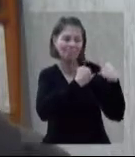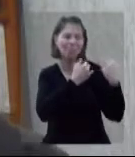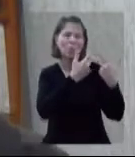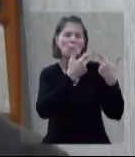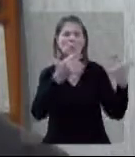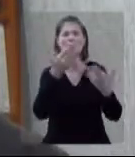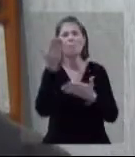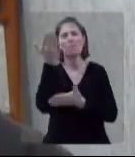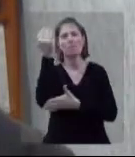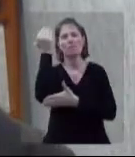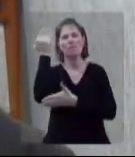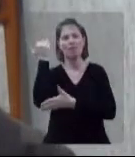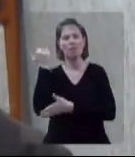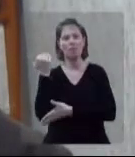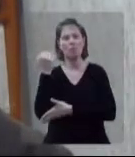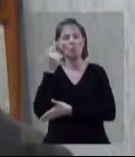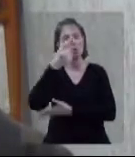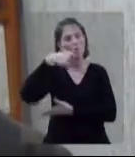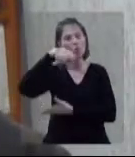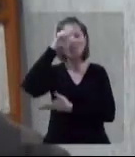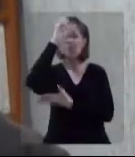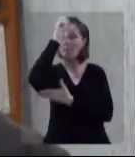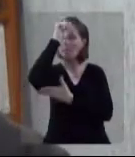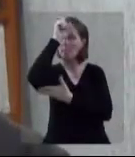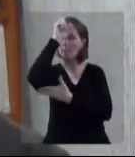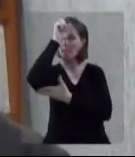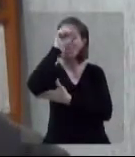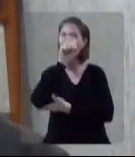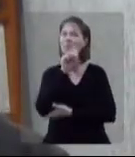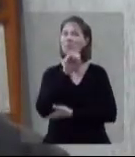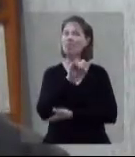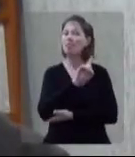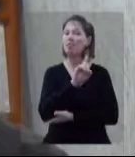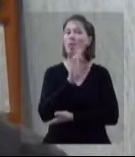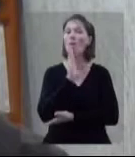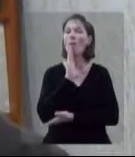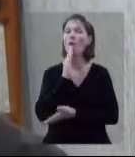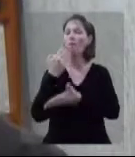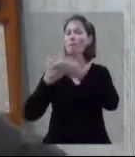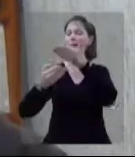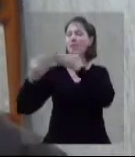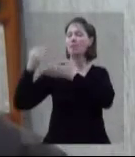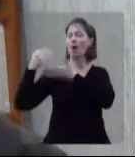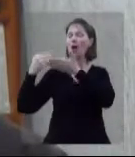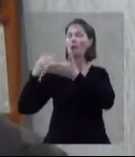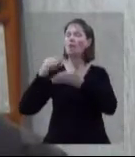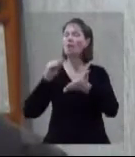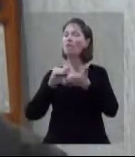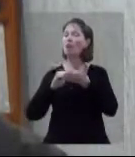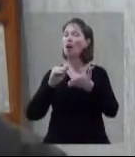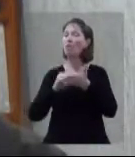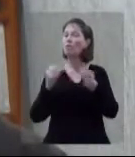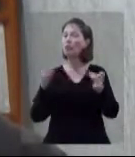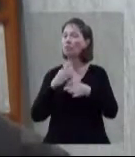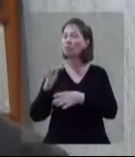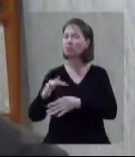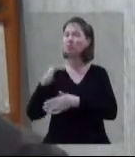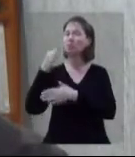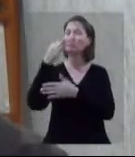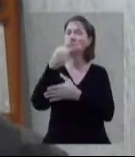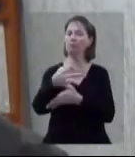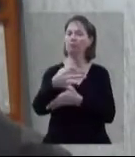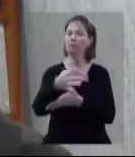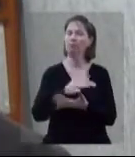passado. Aprendemos nas aulas de história, quem não conhece o ontem não está preparado para o amanhã.